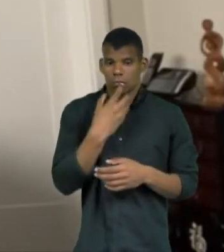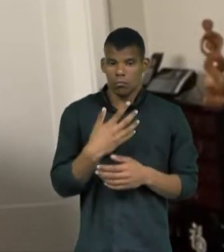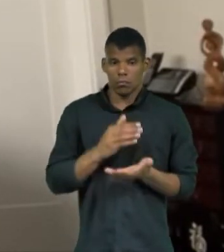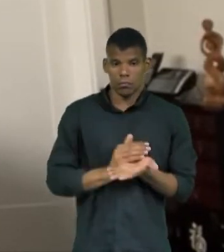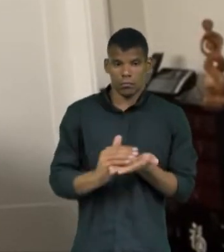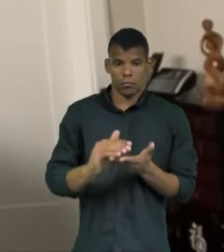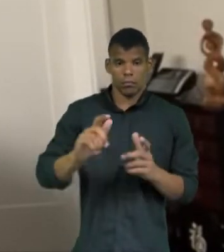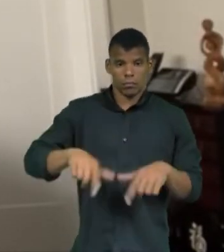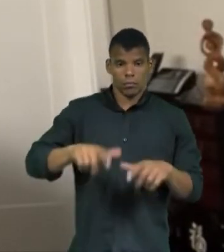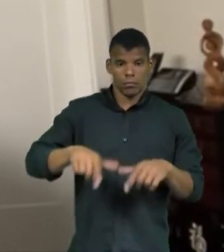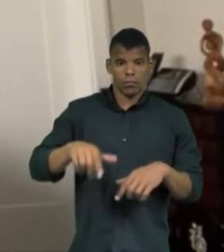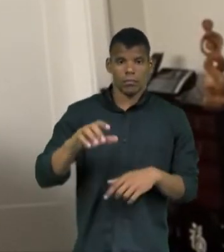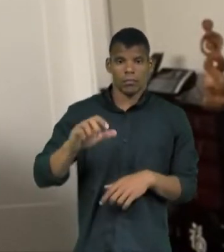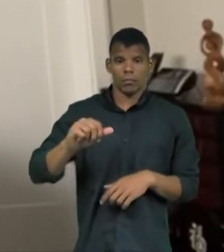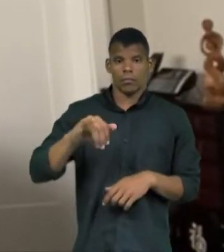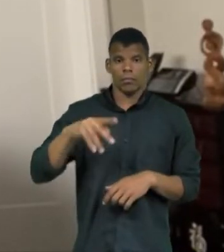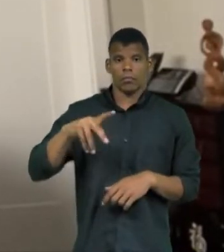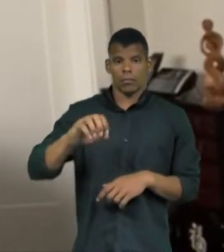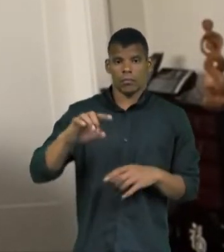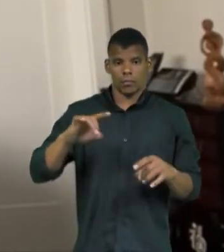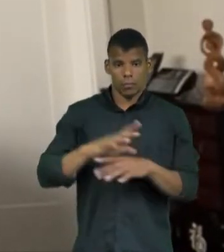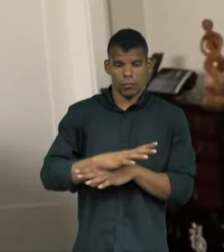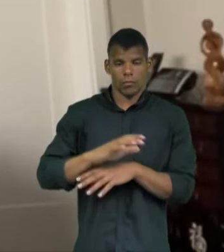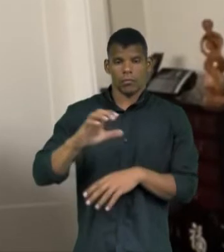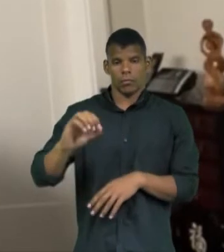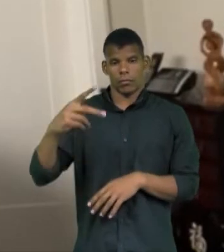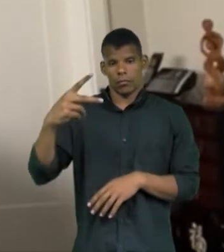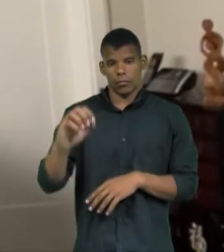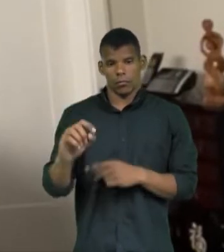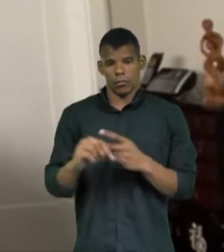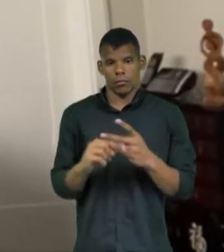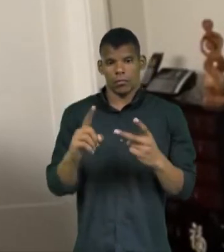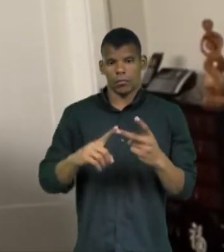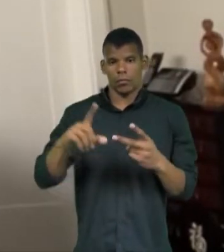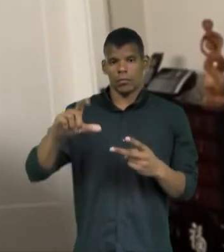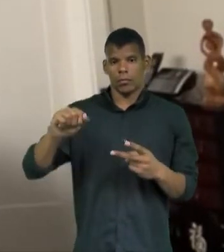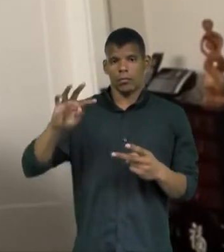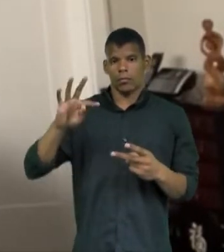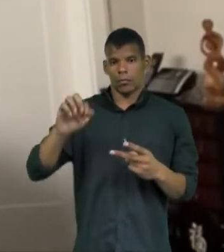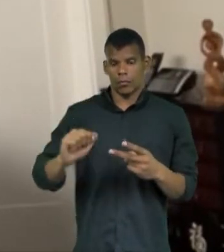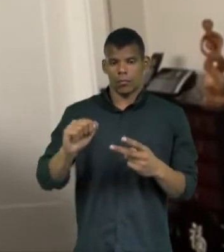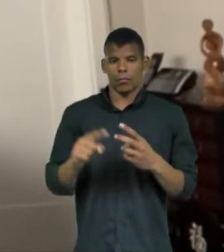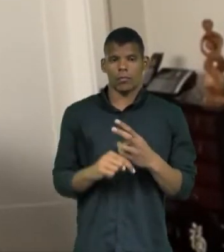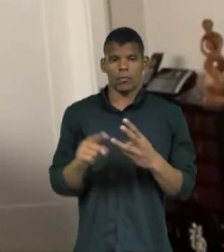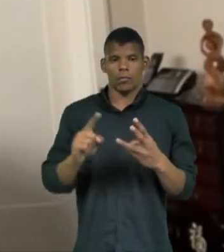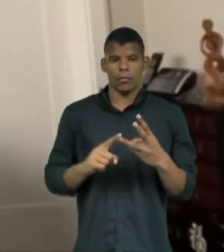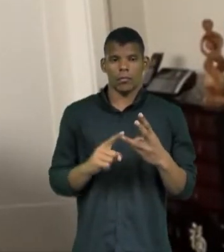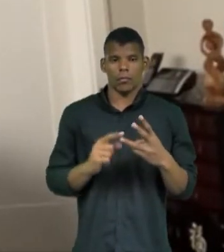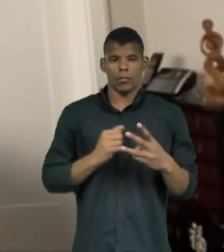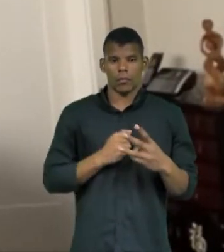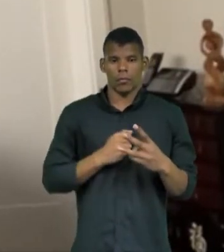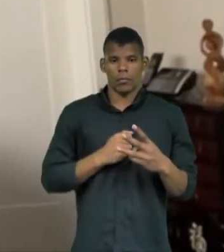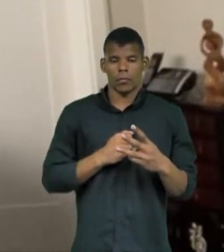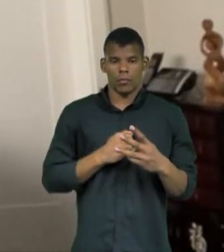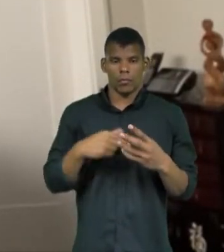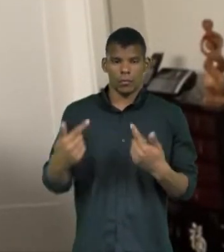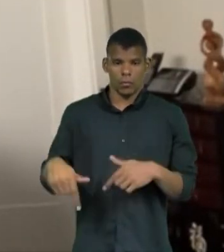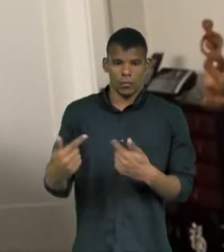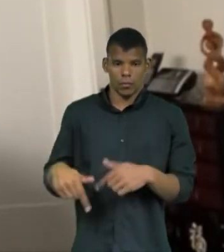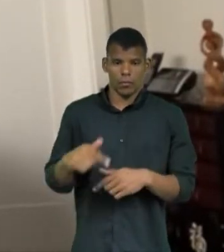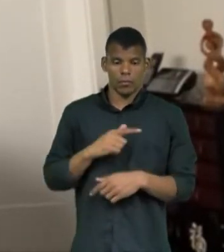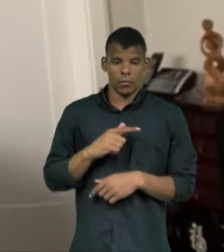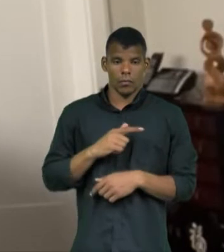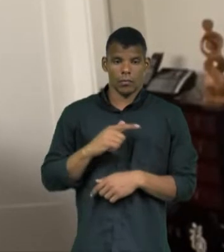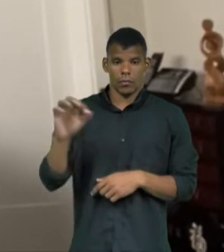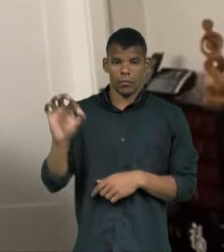termina no cliente, no copo, na lata, no final. E emprega, de acordo com dados da